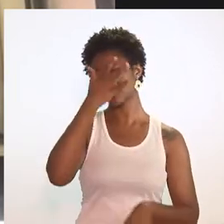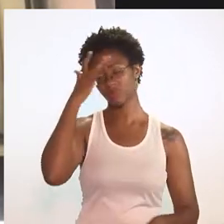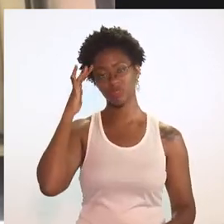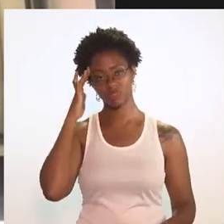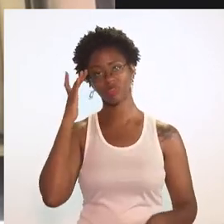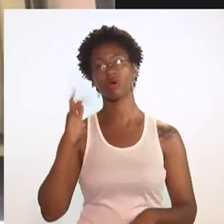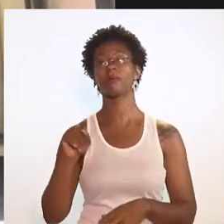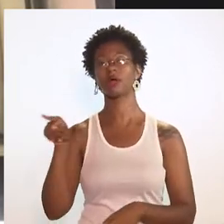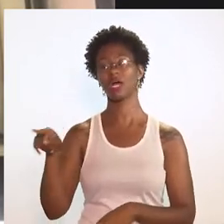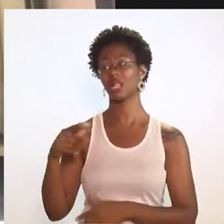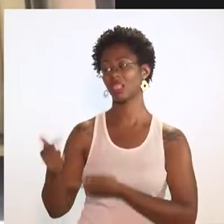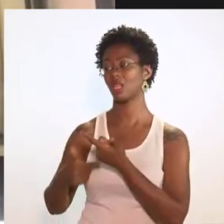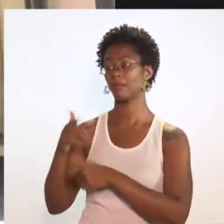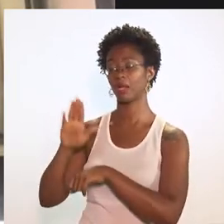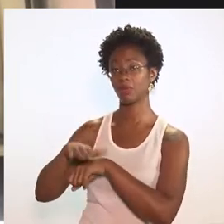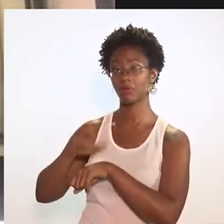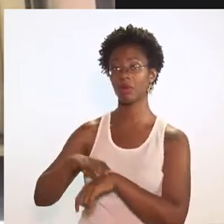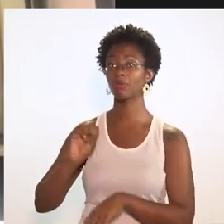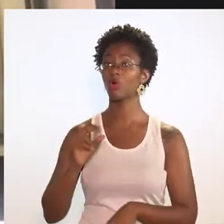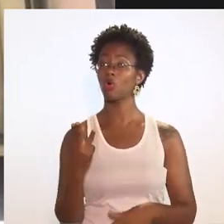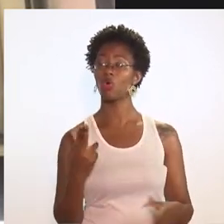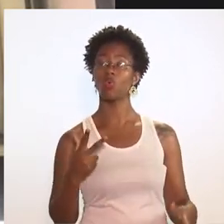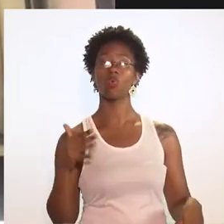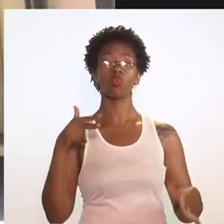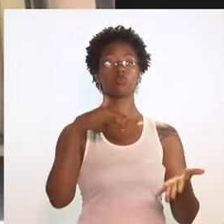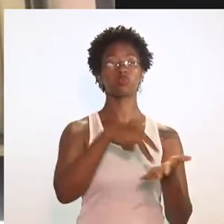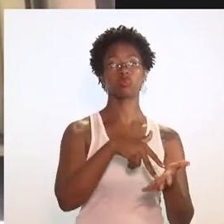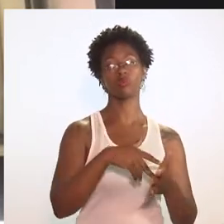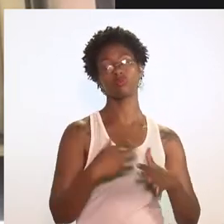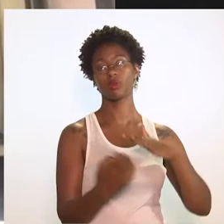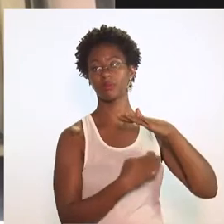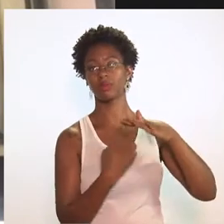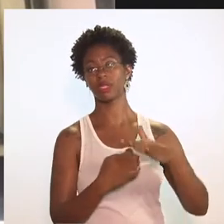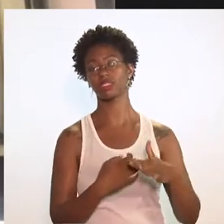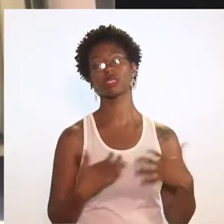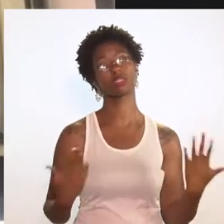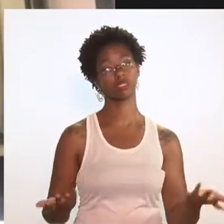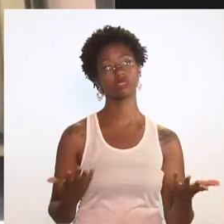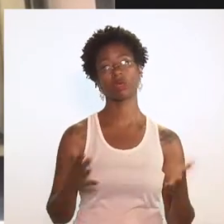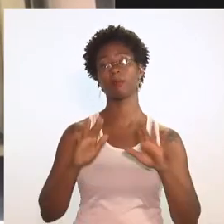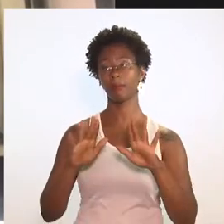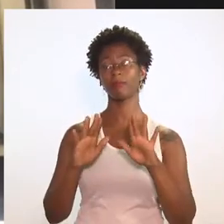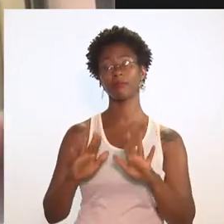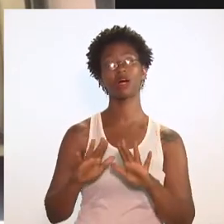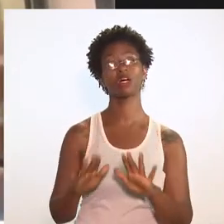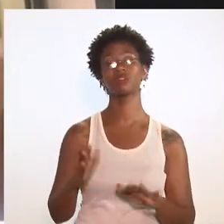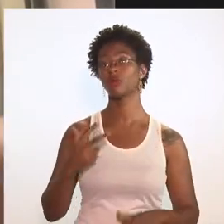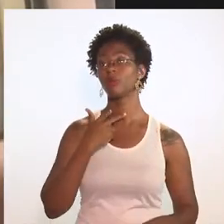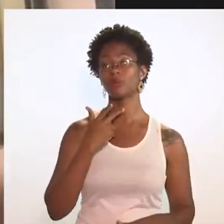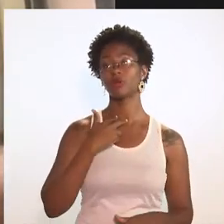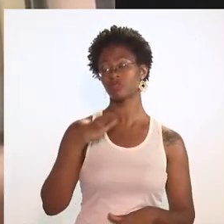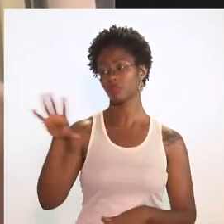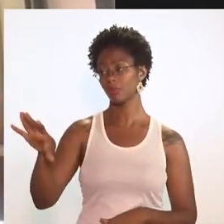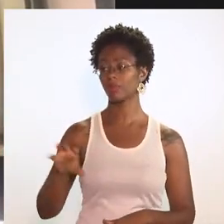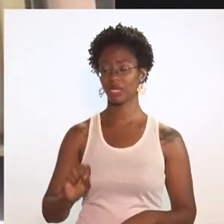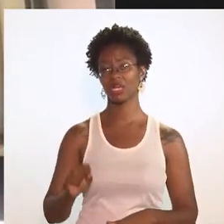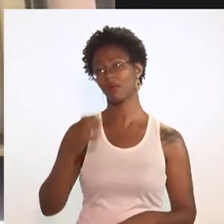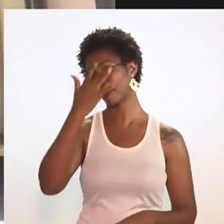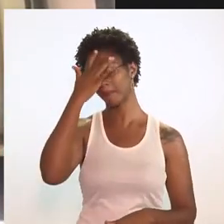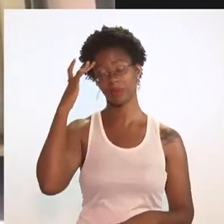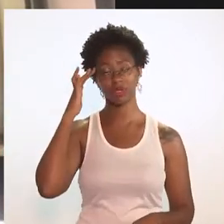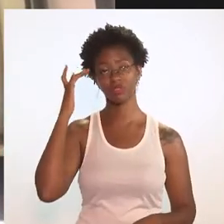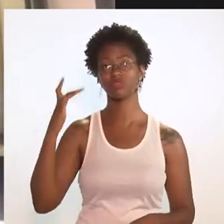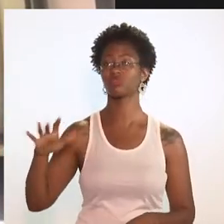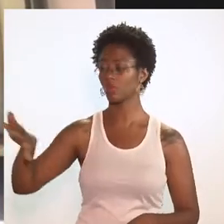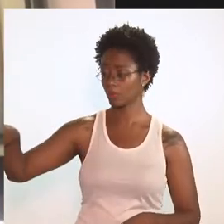para ou para o empreendedorismo ou para a empregabilidade. Aí pensando na vulnerabilidade. Não tem como você pegar uma pessoa em situação